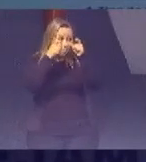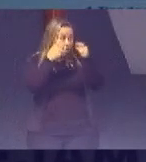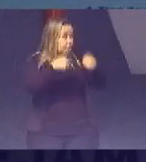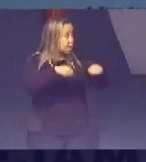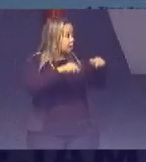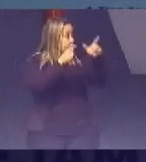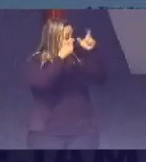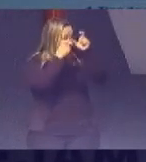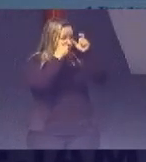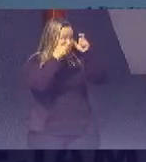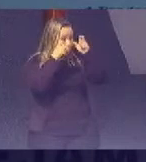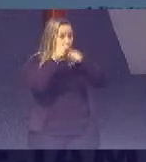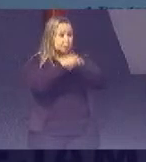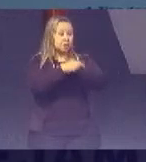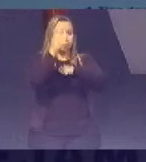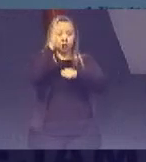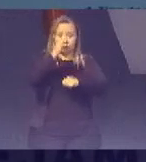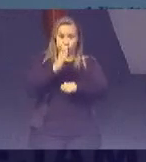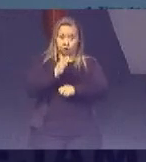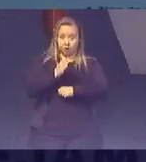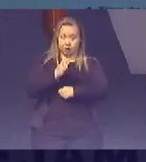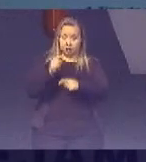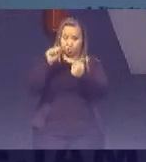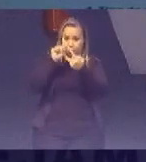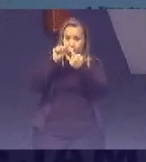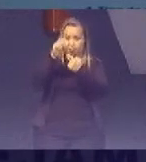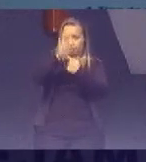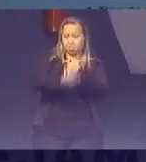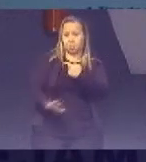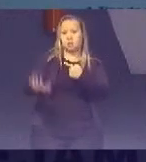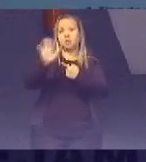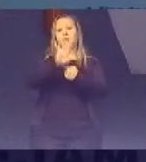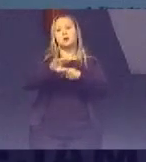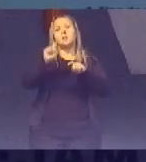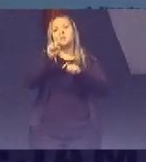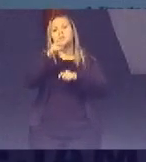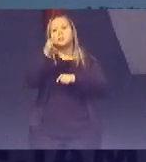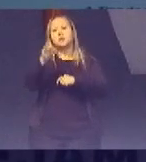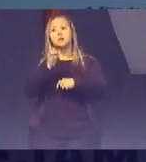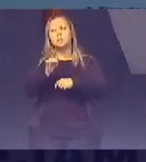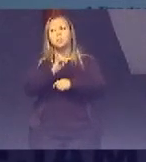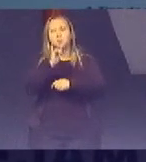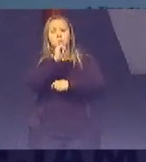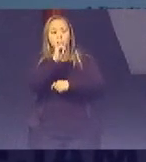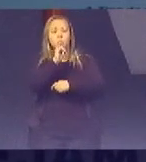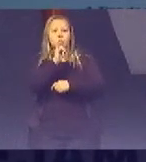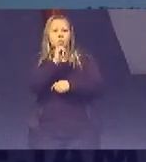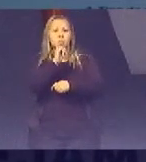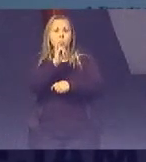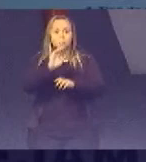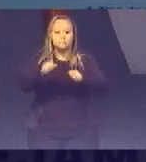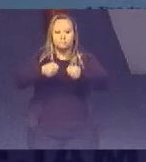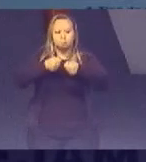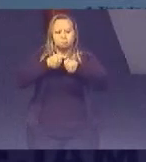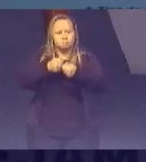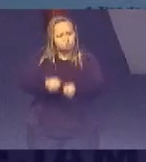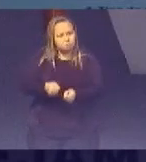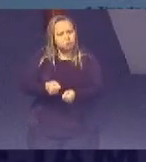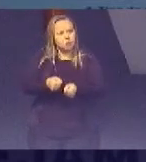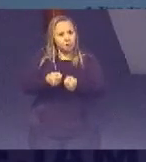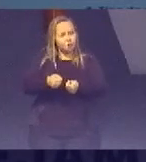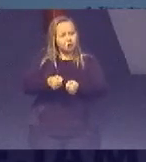Que no caso Do Brasil Uma meta Nacional Seria importantíssimo Reforçar o apoio A